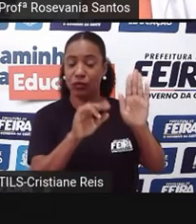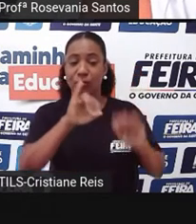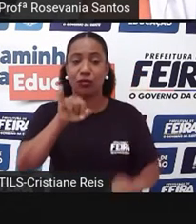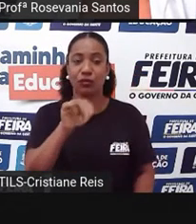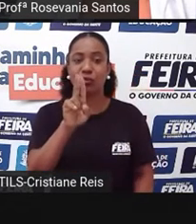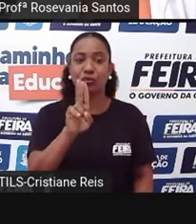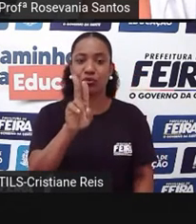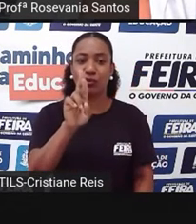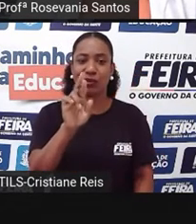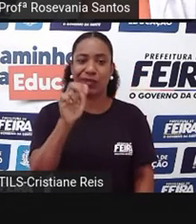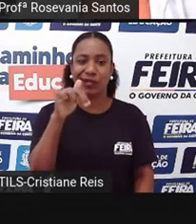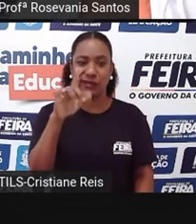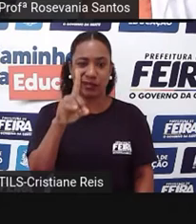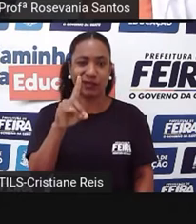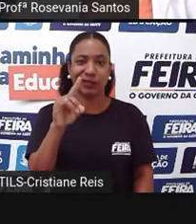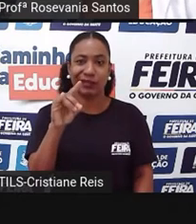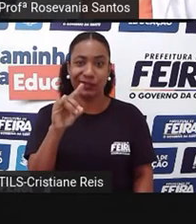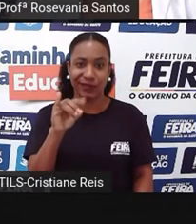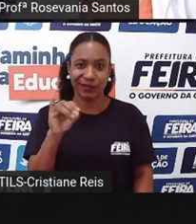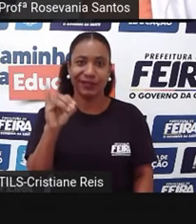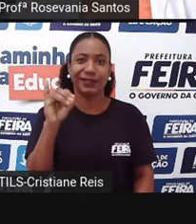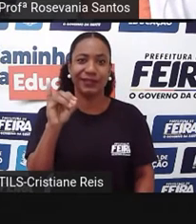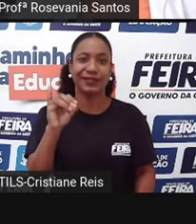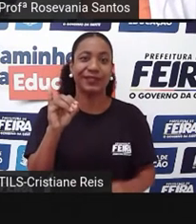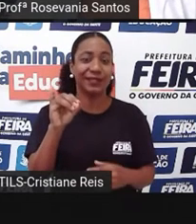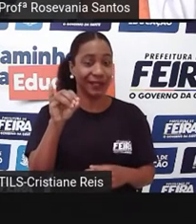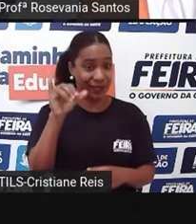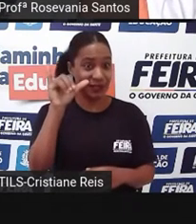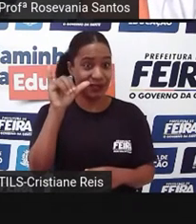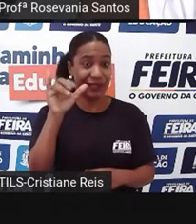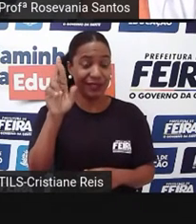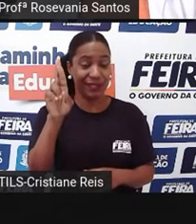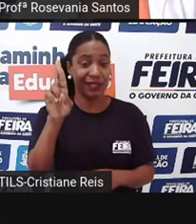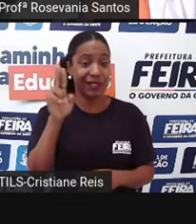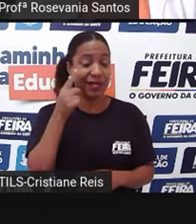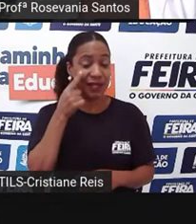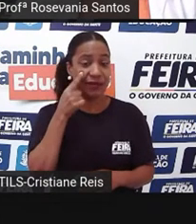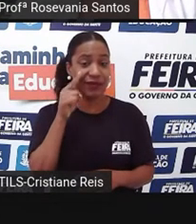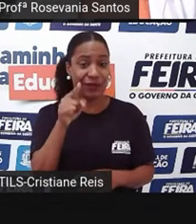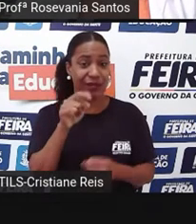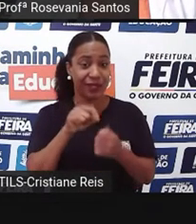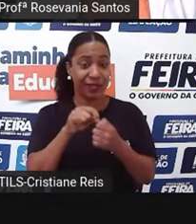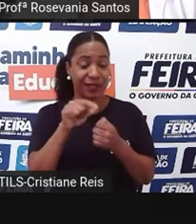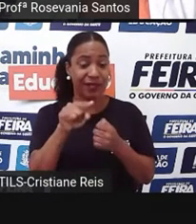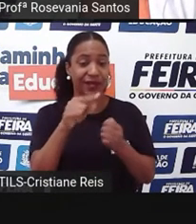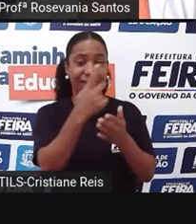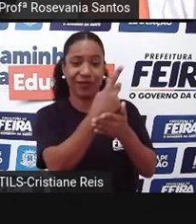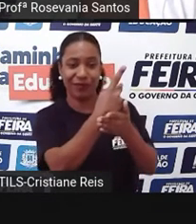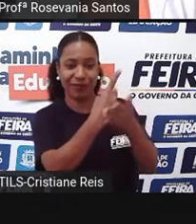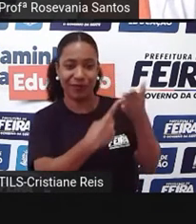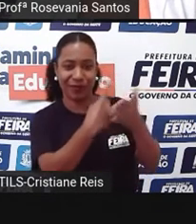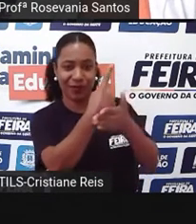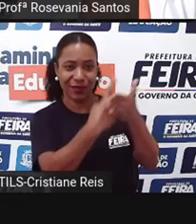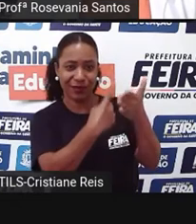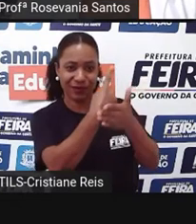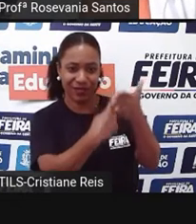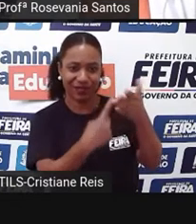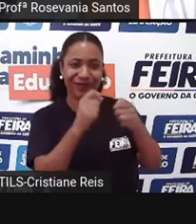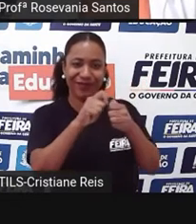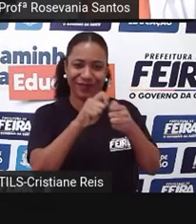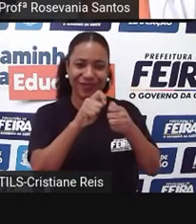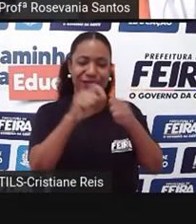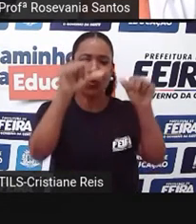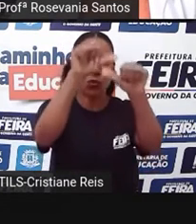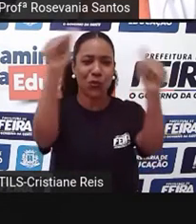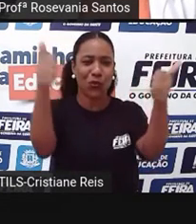baseou nos estudos anteriores, que foi como eu disse, e no projeto Radam Brasil, que era aquele projeto, né, que mapeava, né, todo